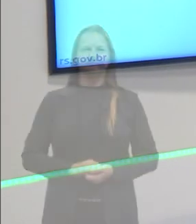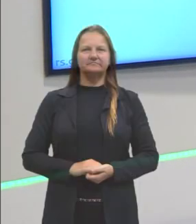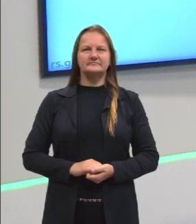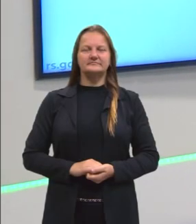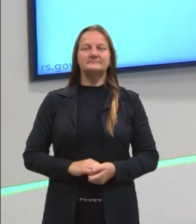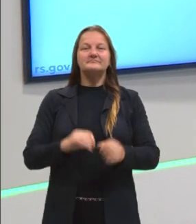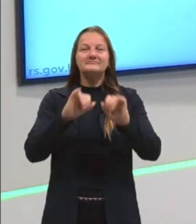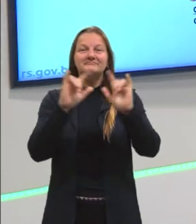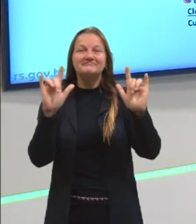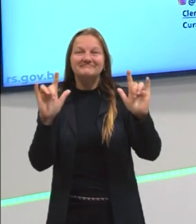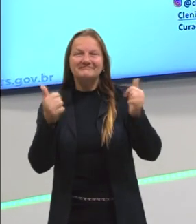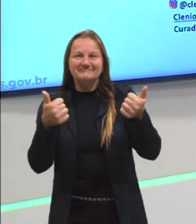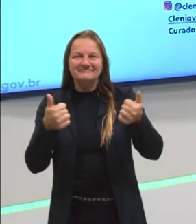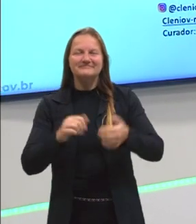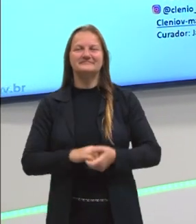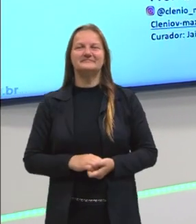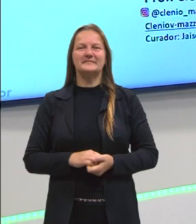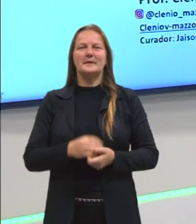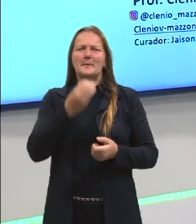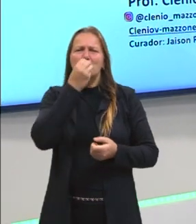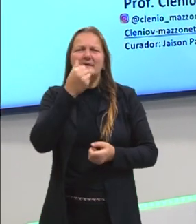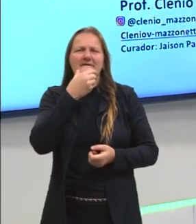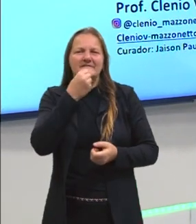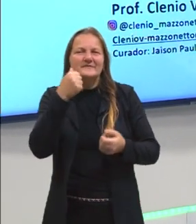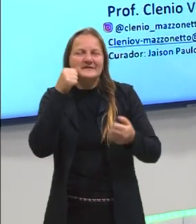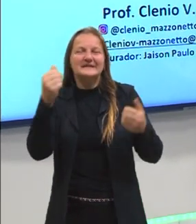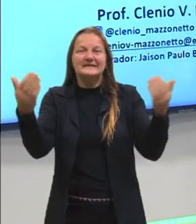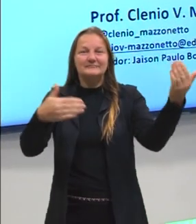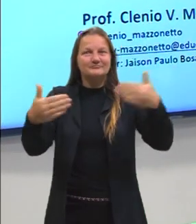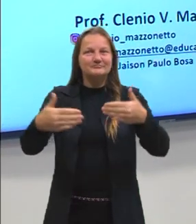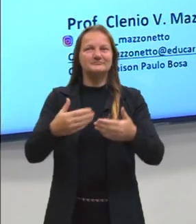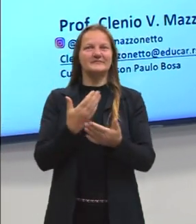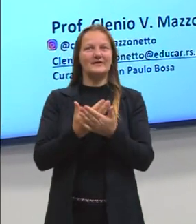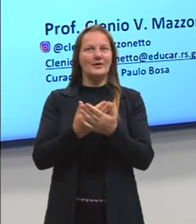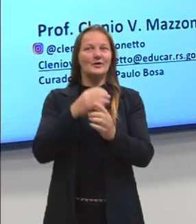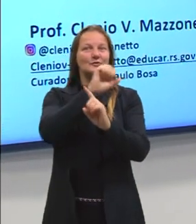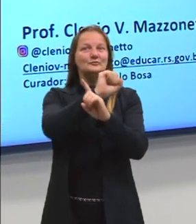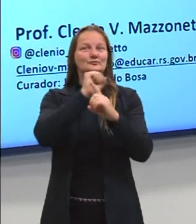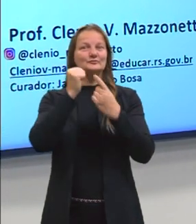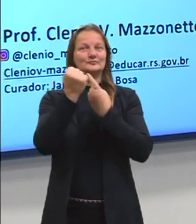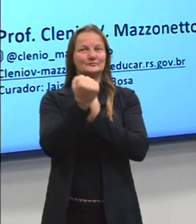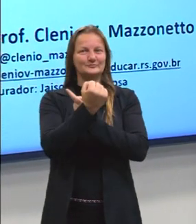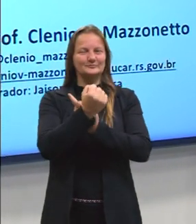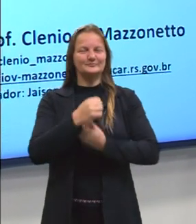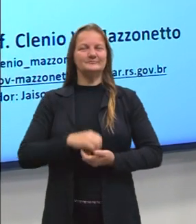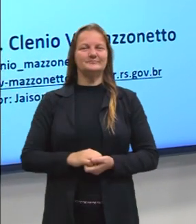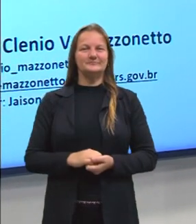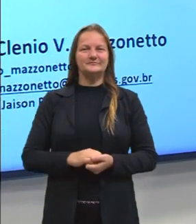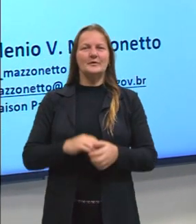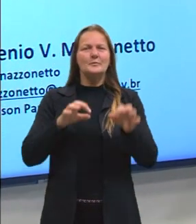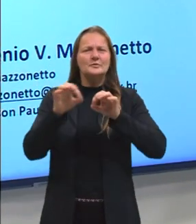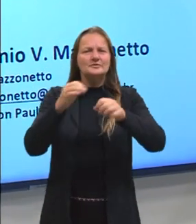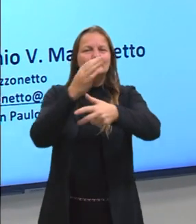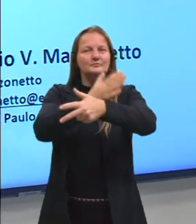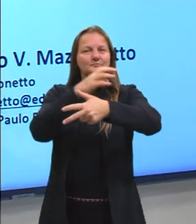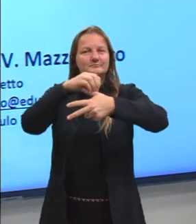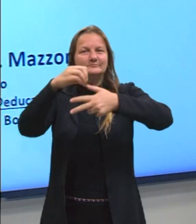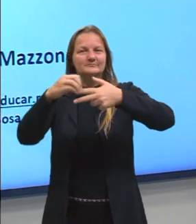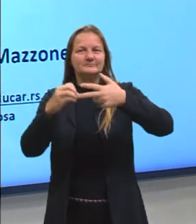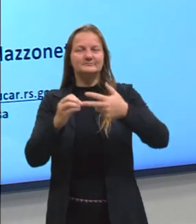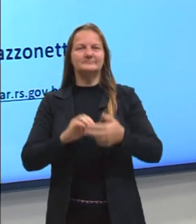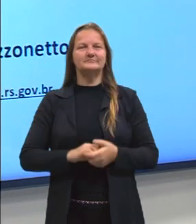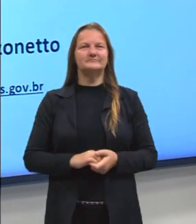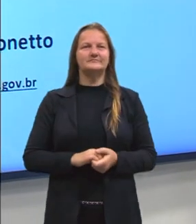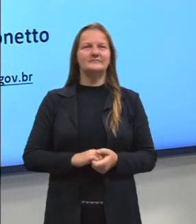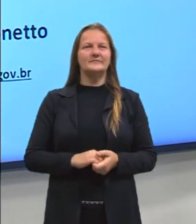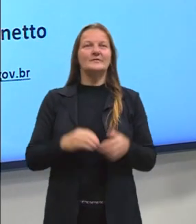E aí rapaziada, tudo bem? Sejam todos bem-vindos, todas bem-vindas para mais uma aula de sociologia do projeto pré-ENEM.